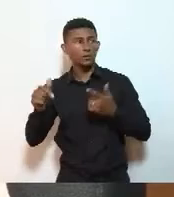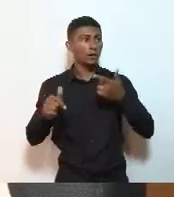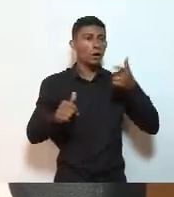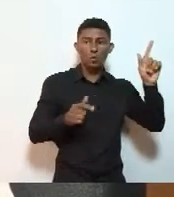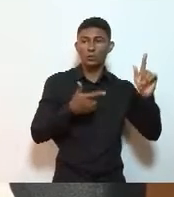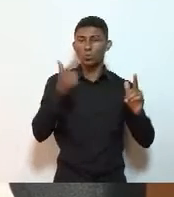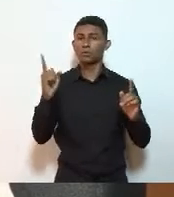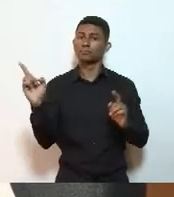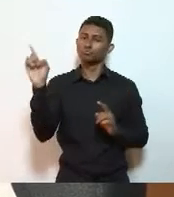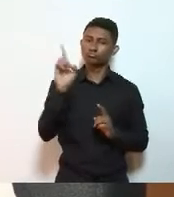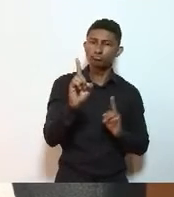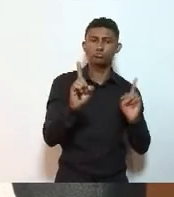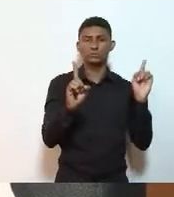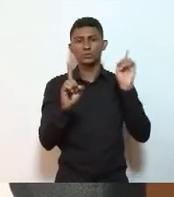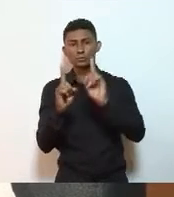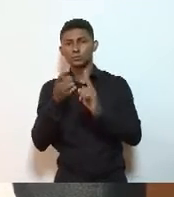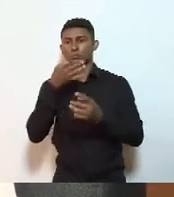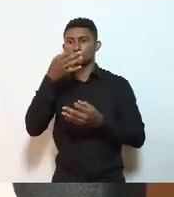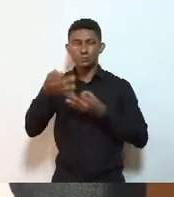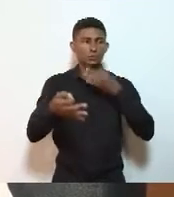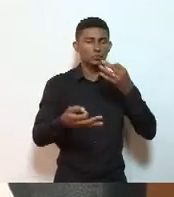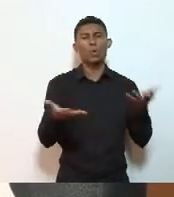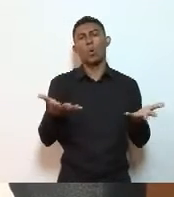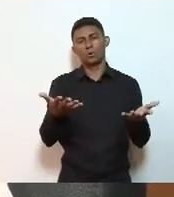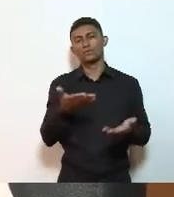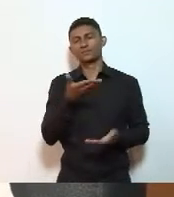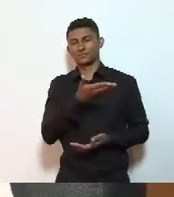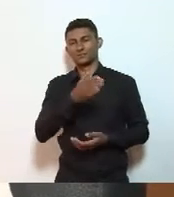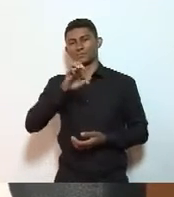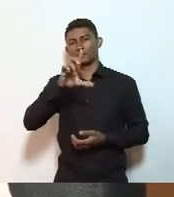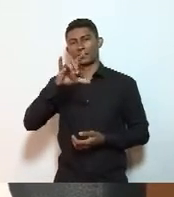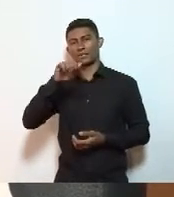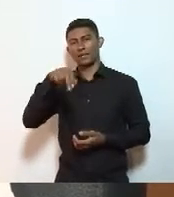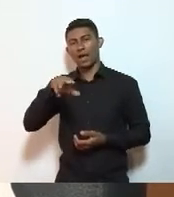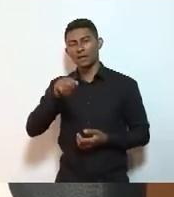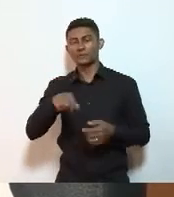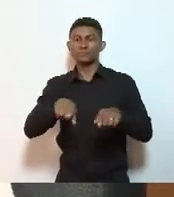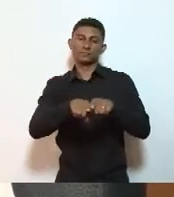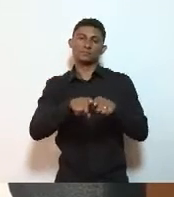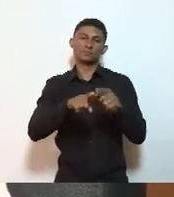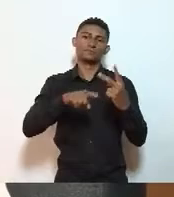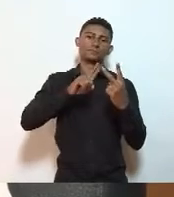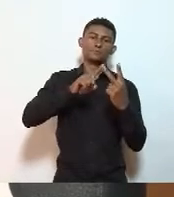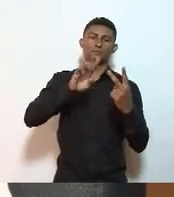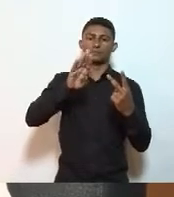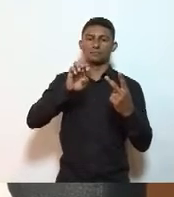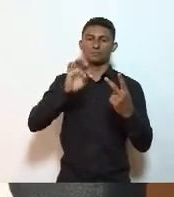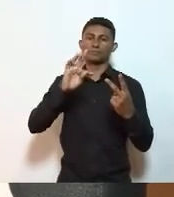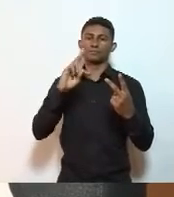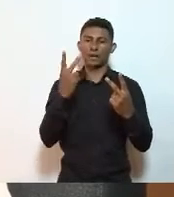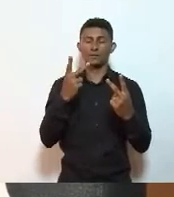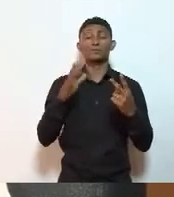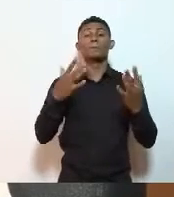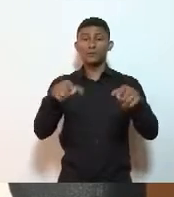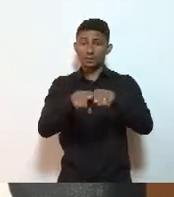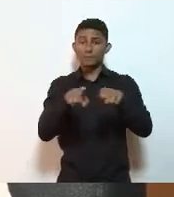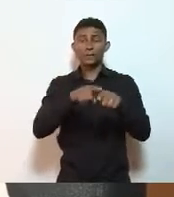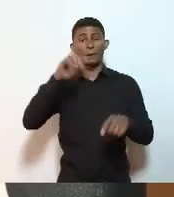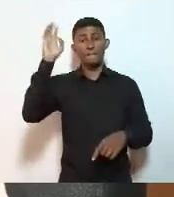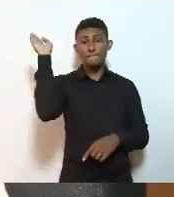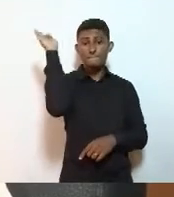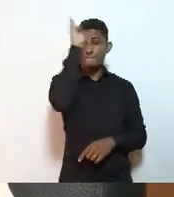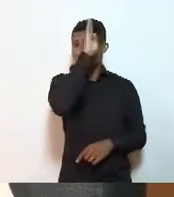Eliana, como hoje tivemos a Eliana, tivemos a Bete Campos, mas com outras vozes também de todo o Brasil.